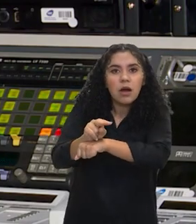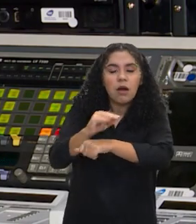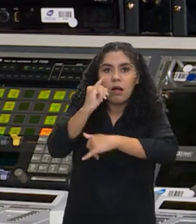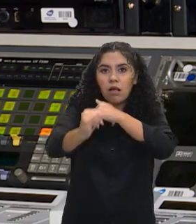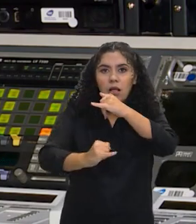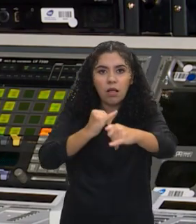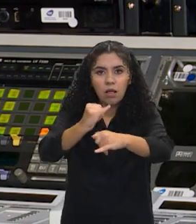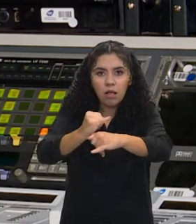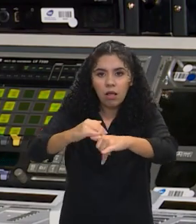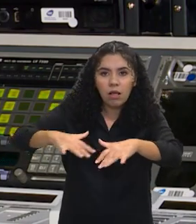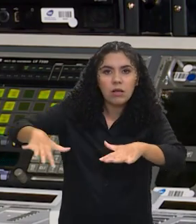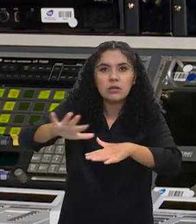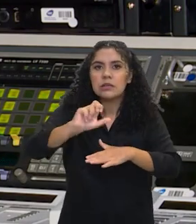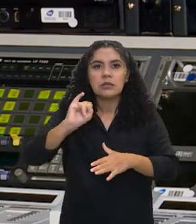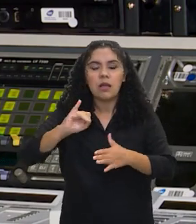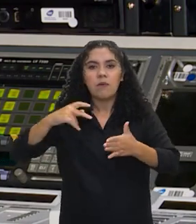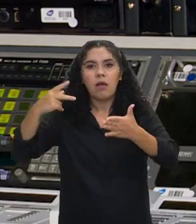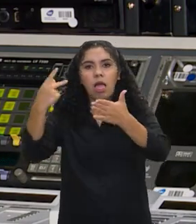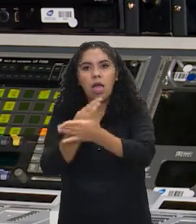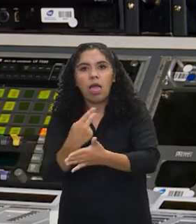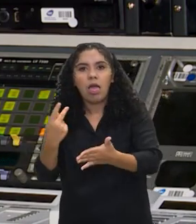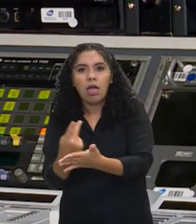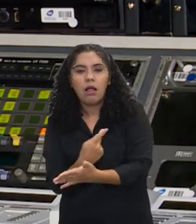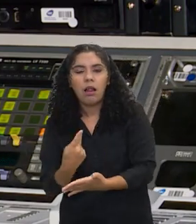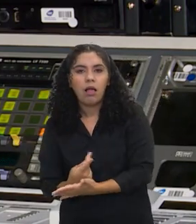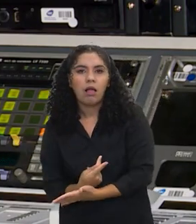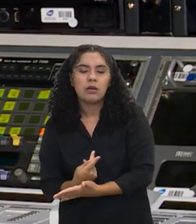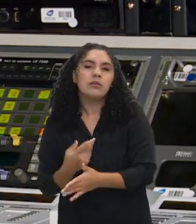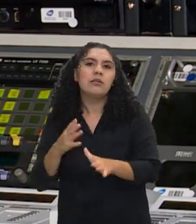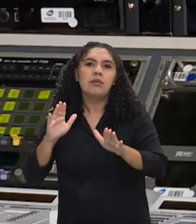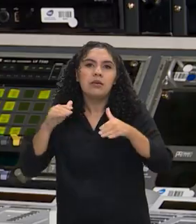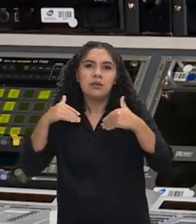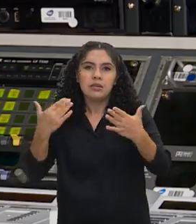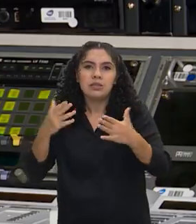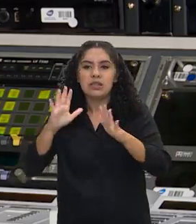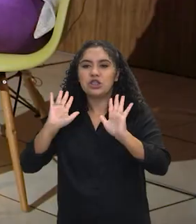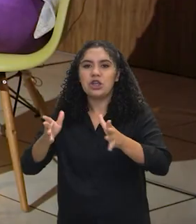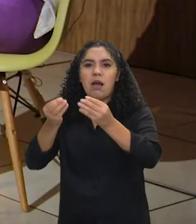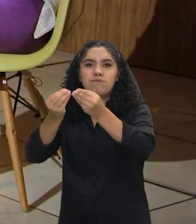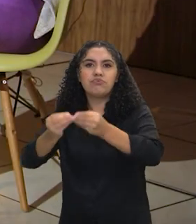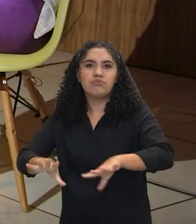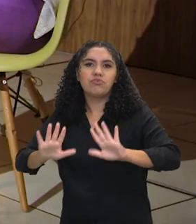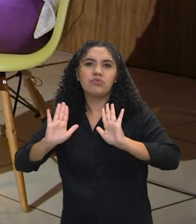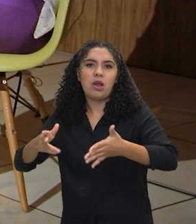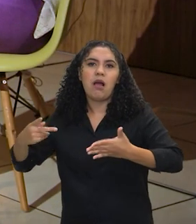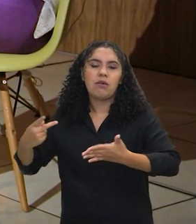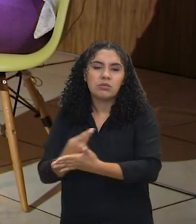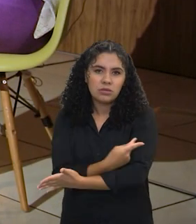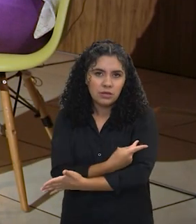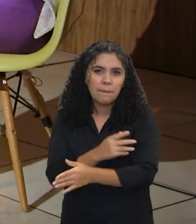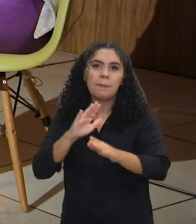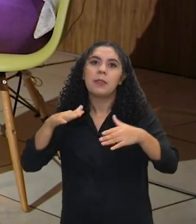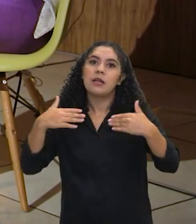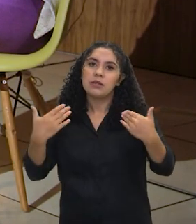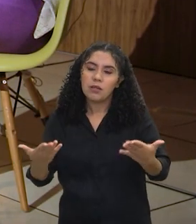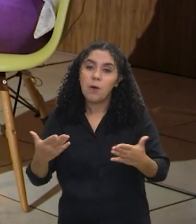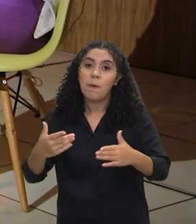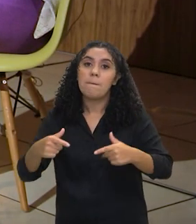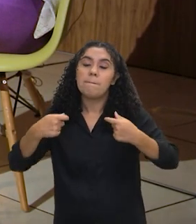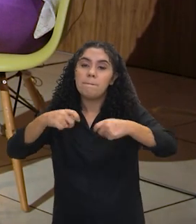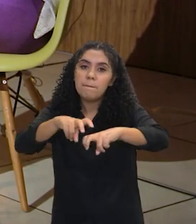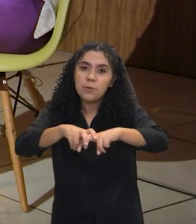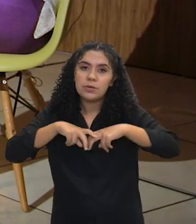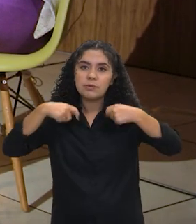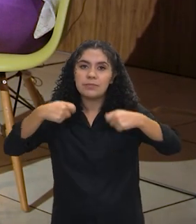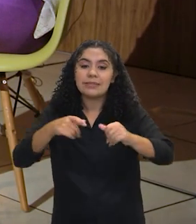eu vou estar sempre chorando sobre o leite derramado. Eu vou estar sempre tendo que lidar depois que o dano já aconteceu. Então, nós vamos garantir que